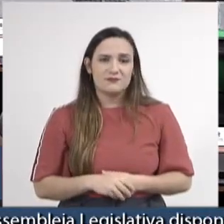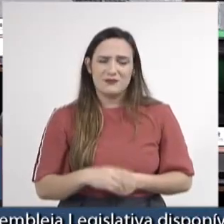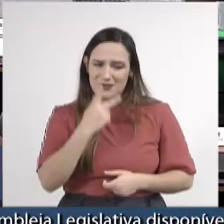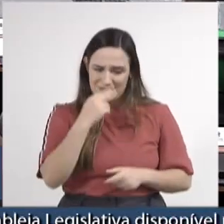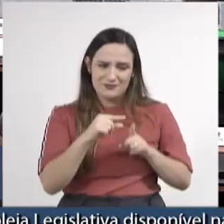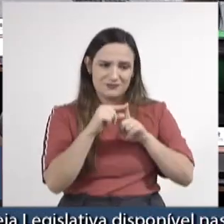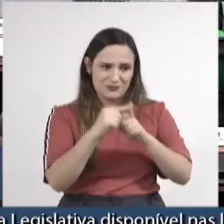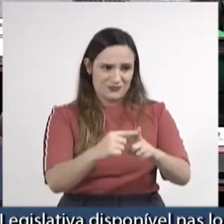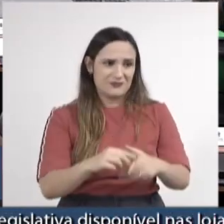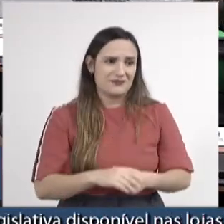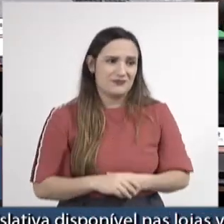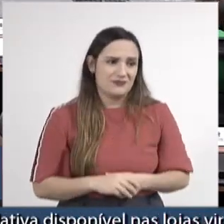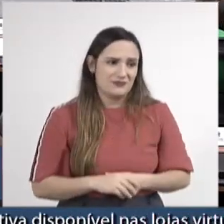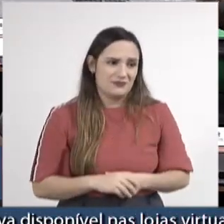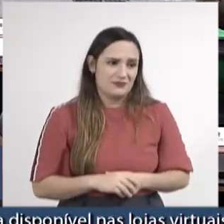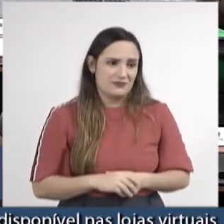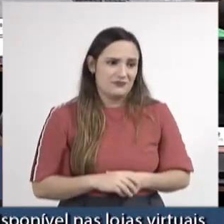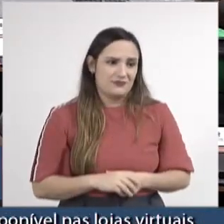ataque